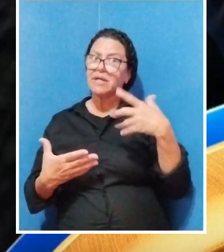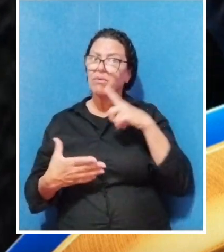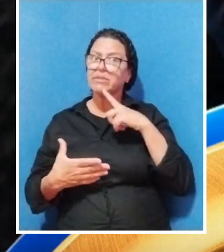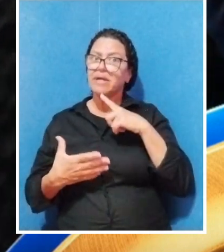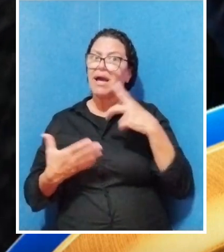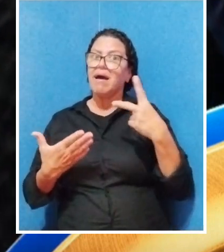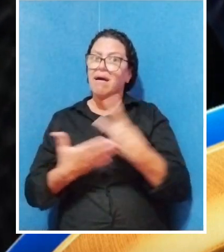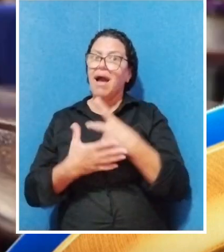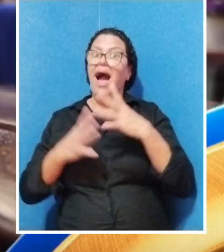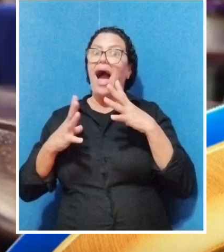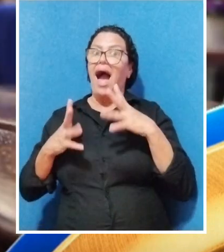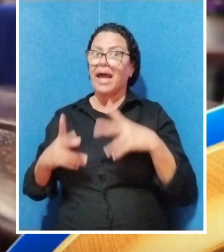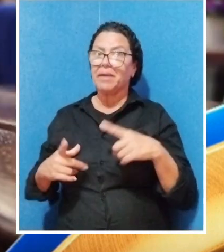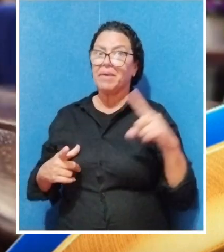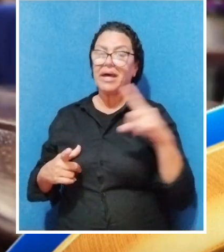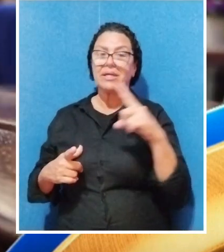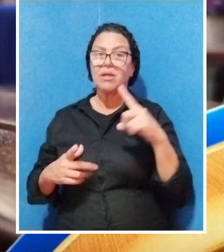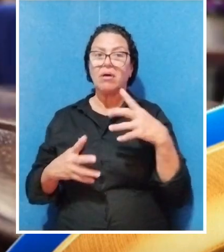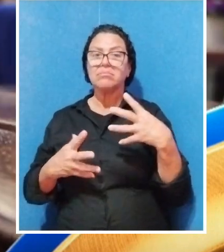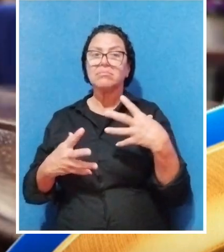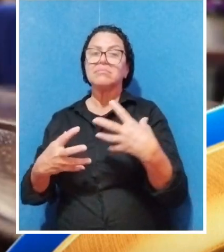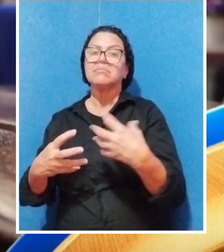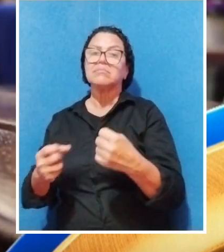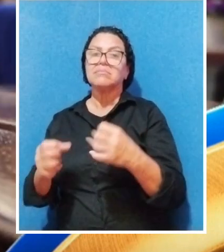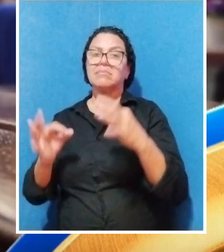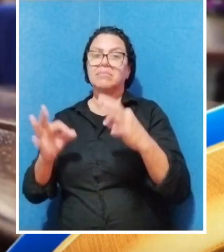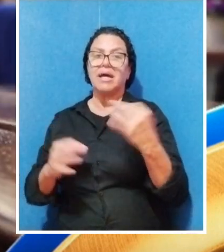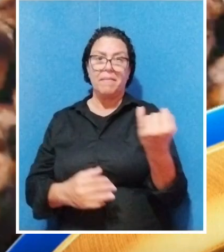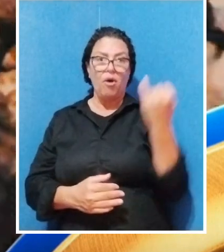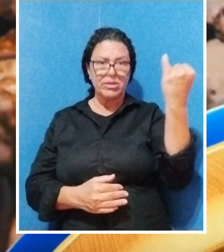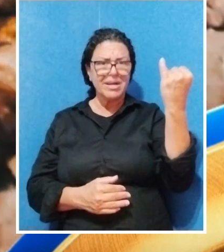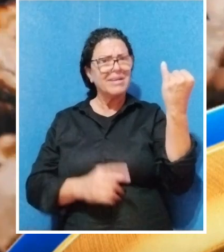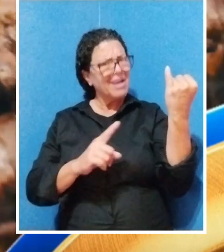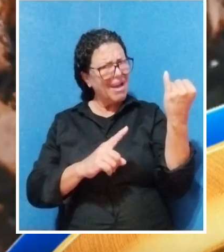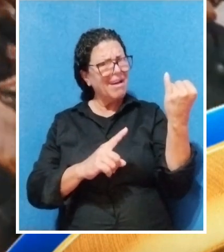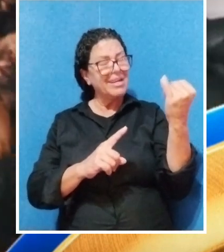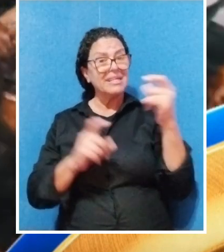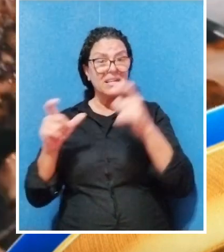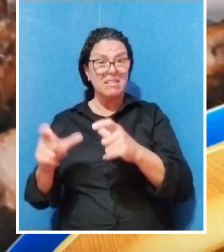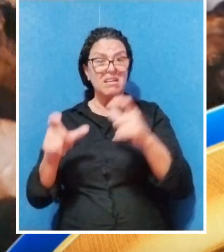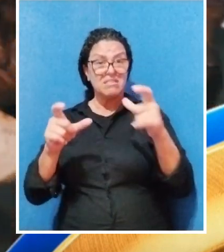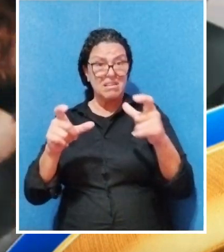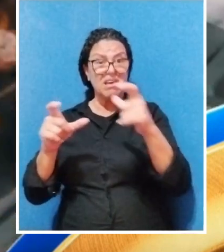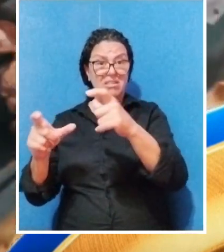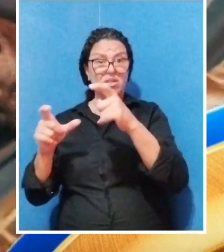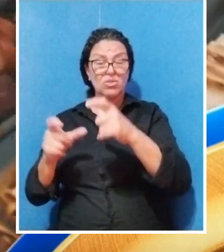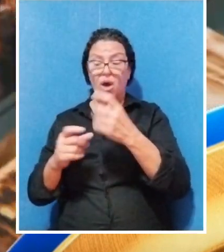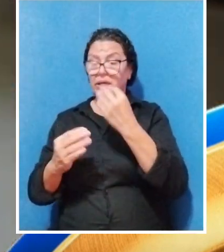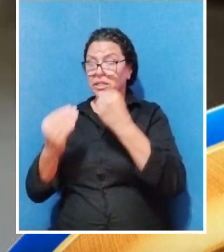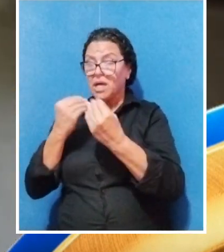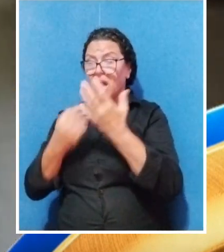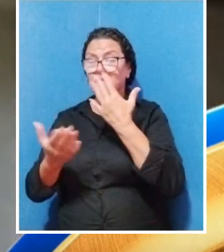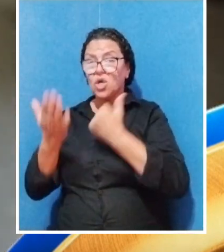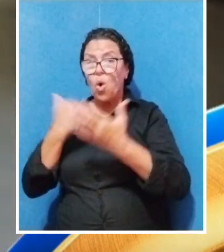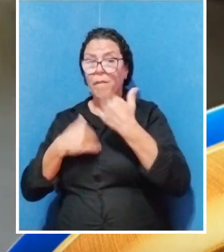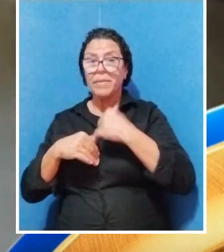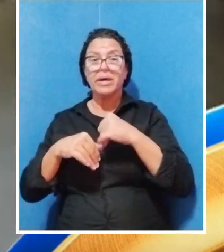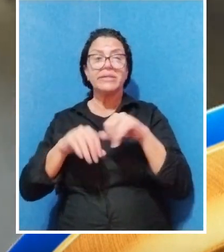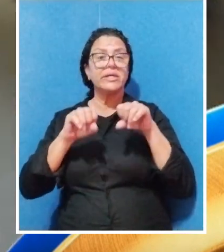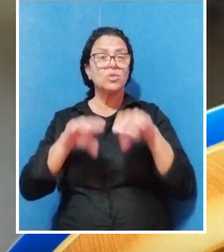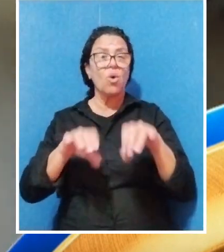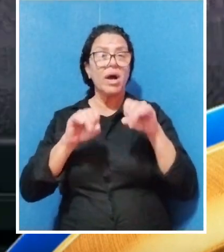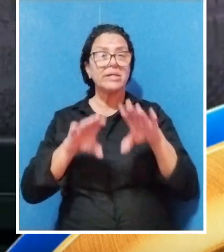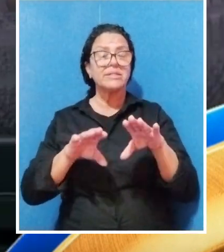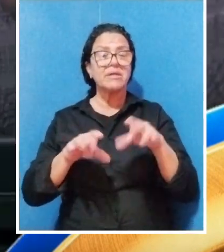entanto, há casos em que a limpeza não recebe a devida importância. Em setores como serviços de alimentação,